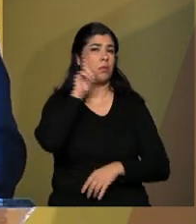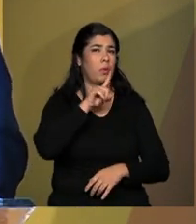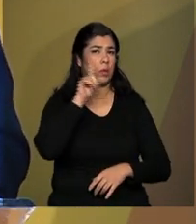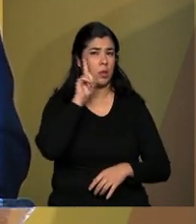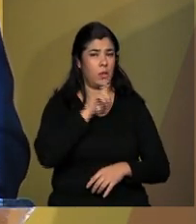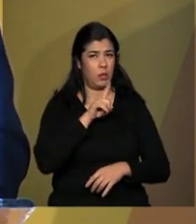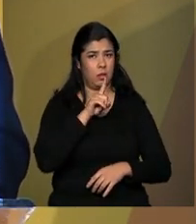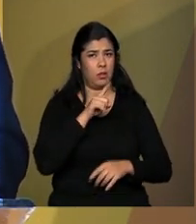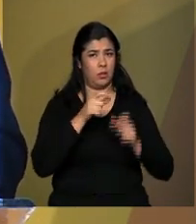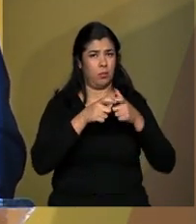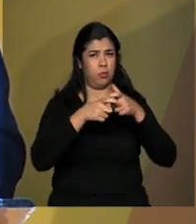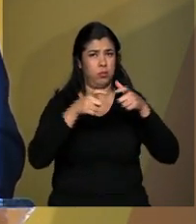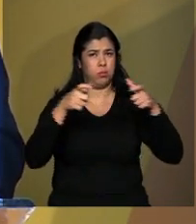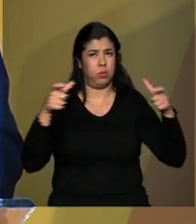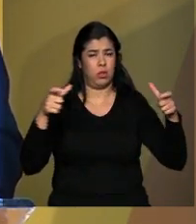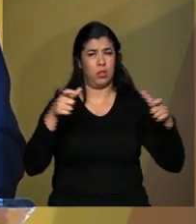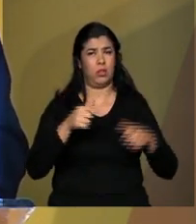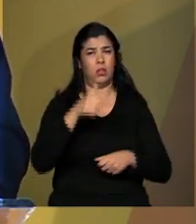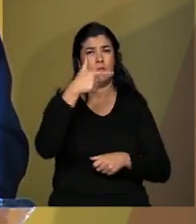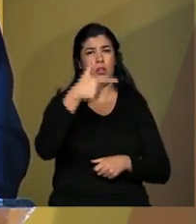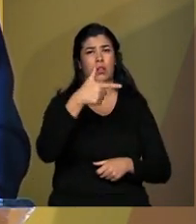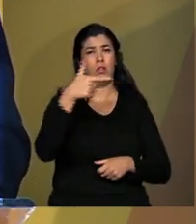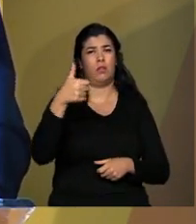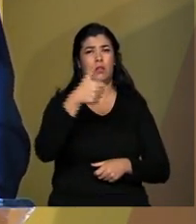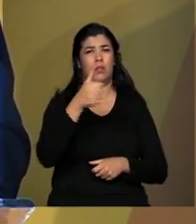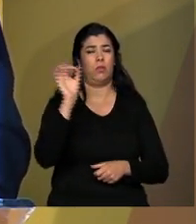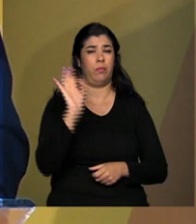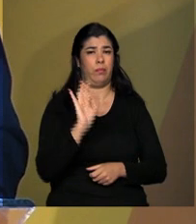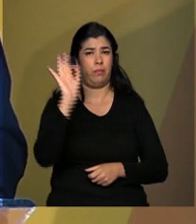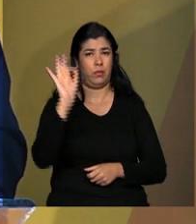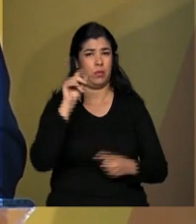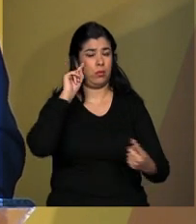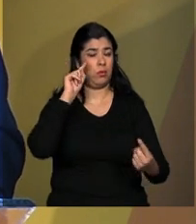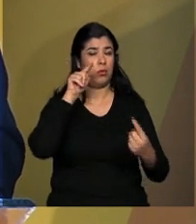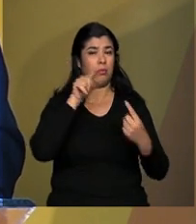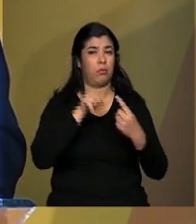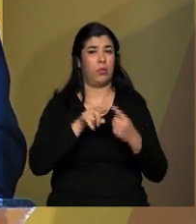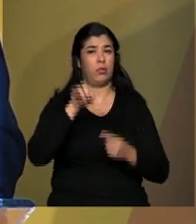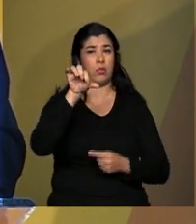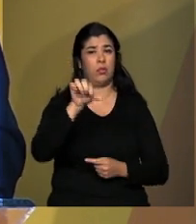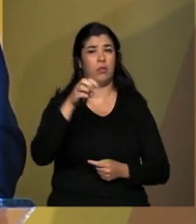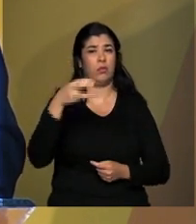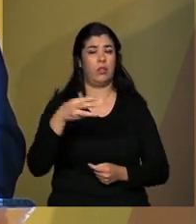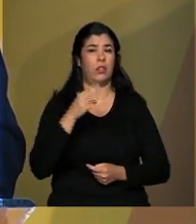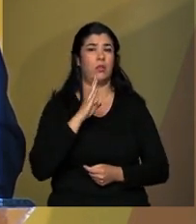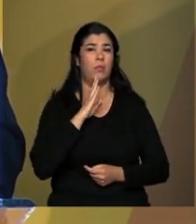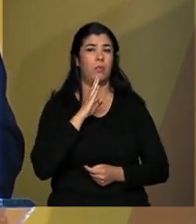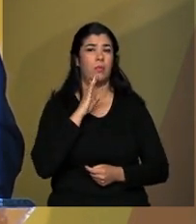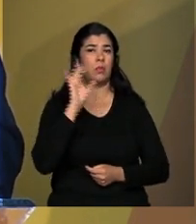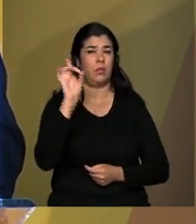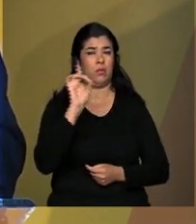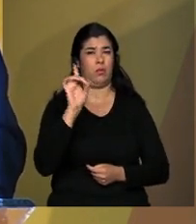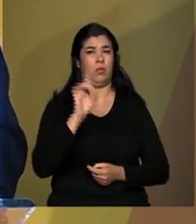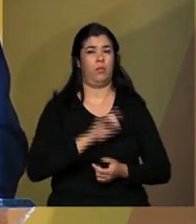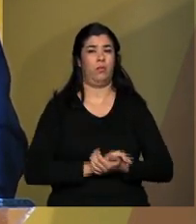expandiu por 221%, atingindo mais de 93 bilhões de dólares.